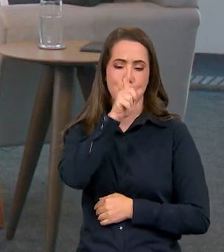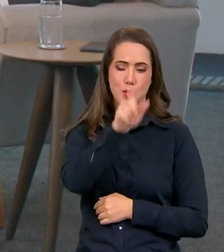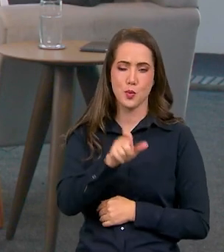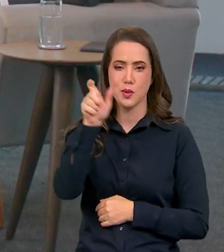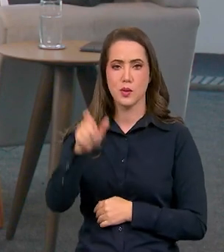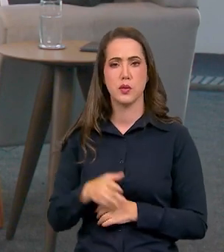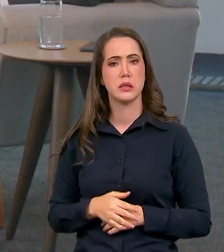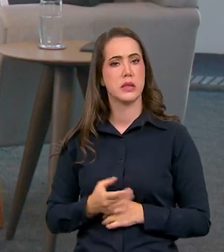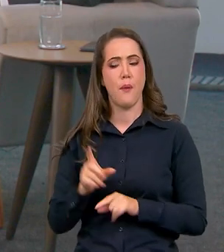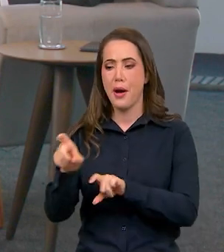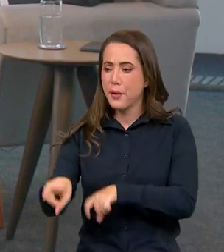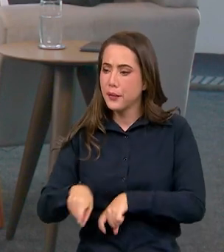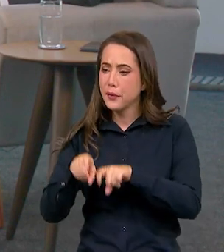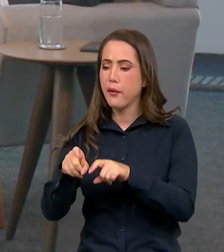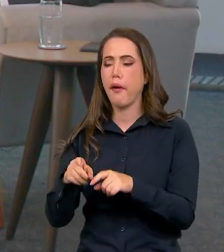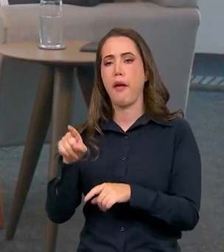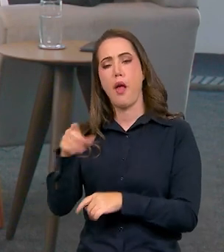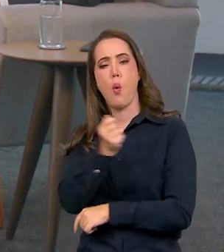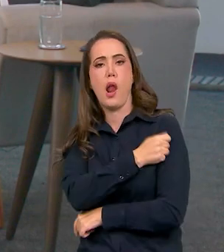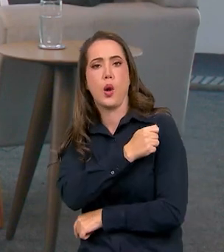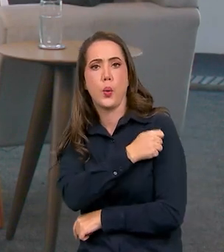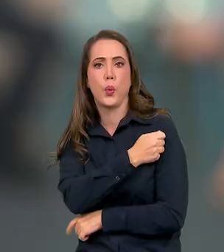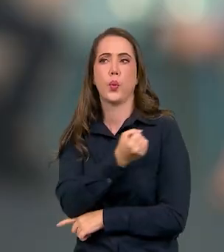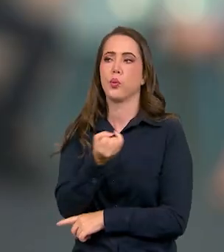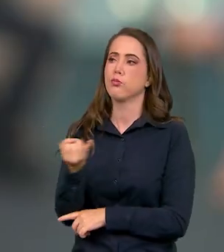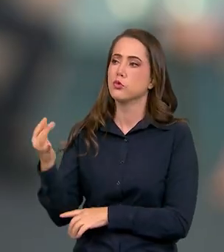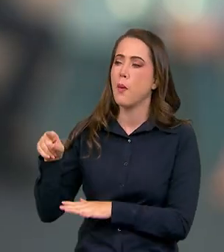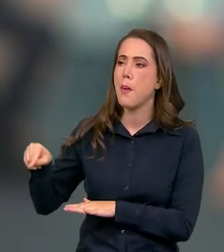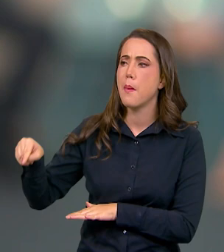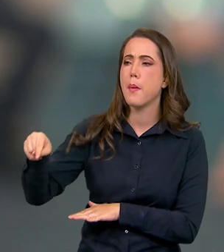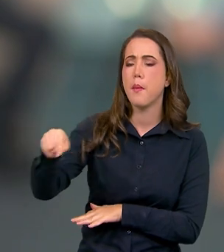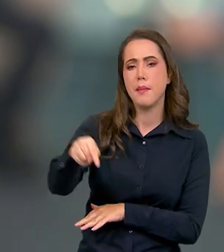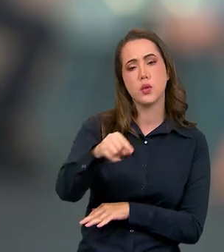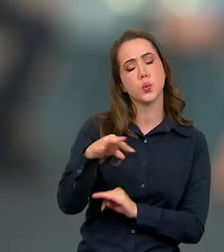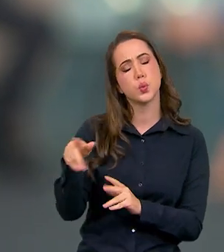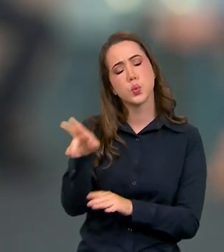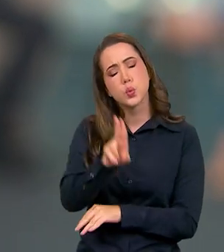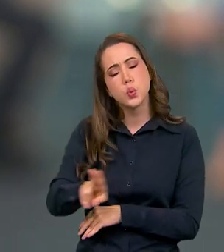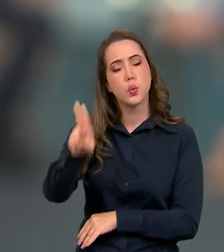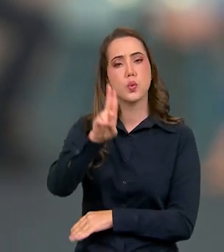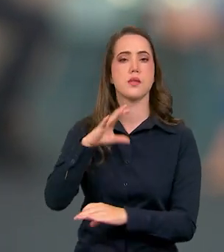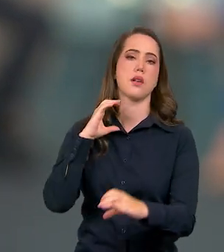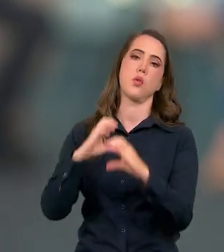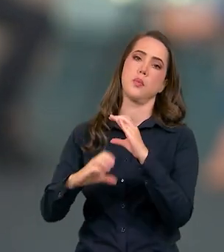agronegócio, é o estudante, é de ponta a ponta estar envolvida a questão da comunicação